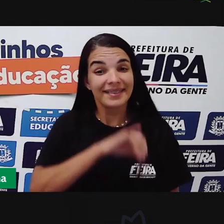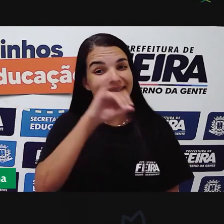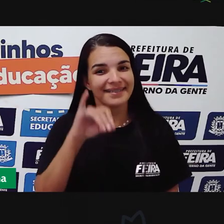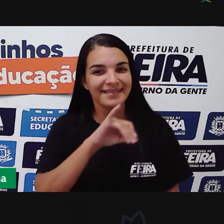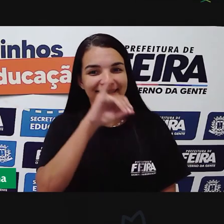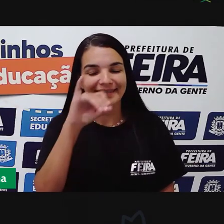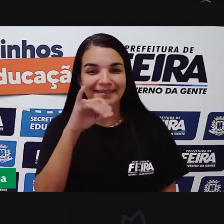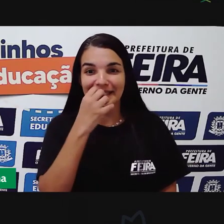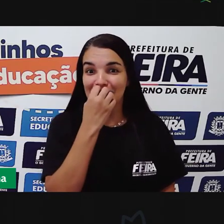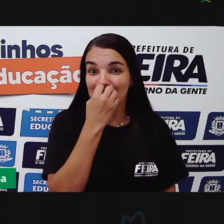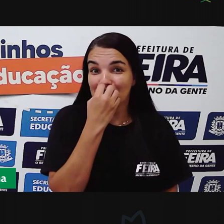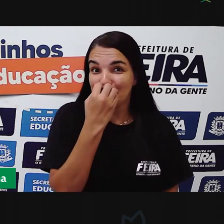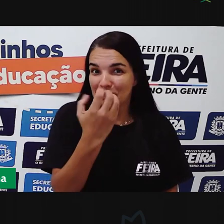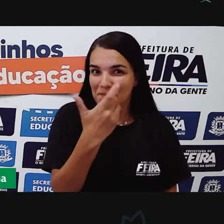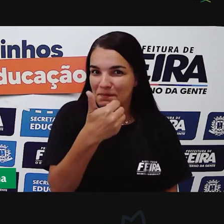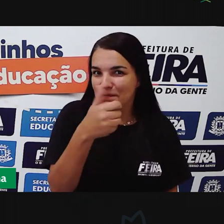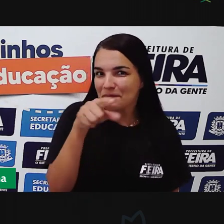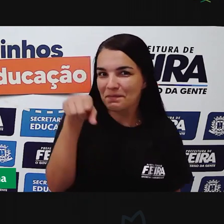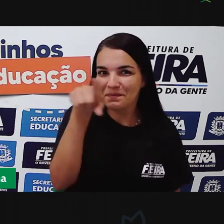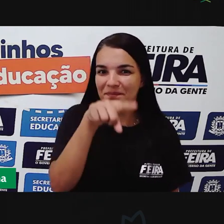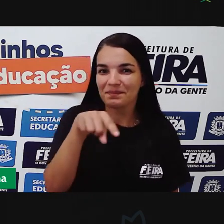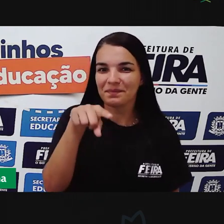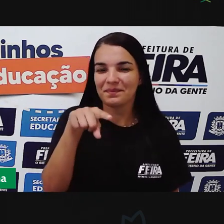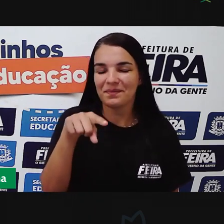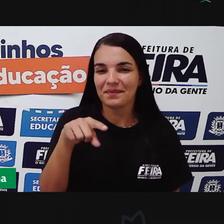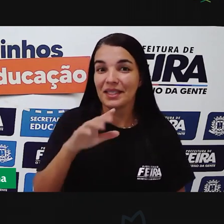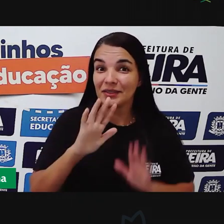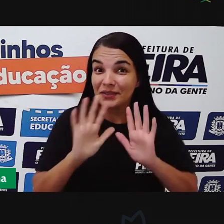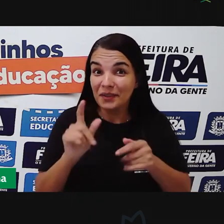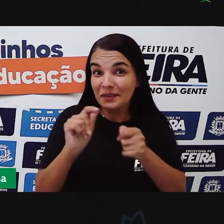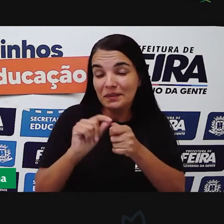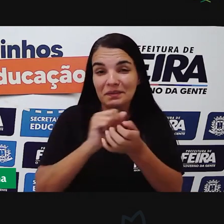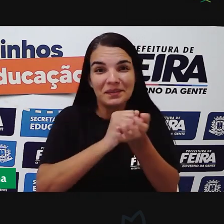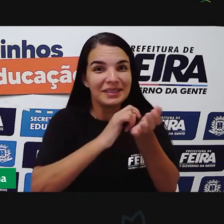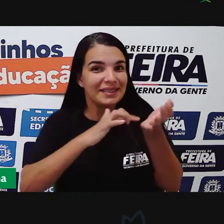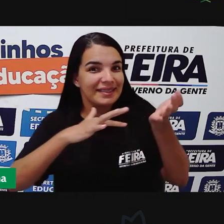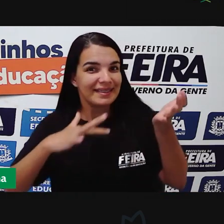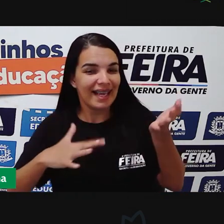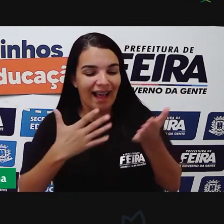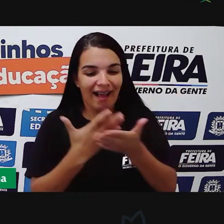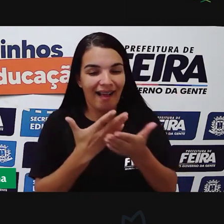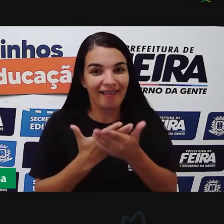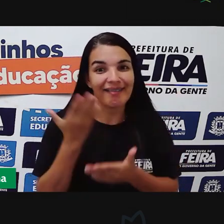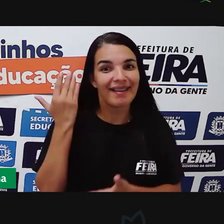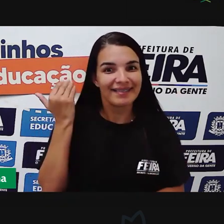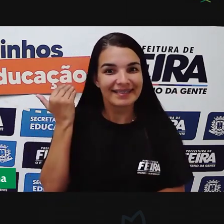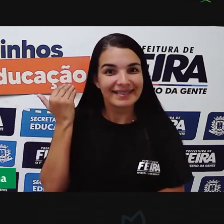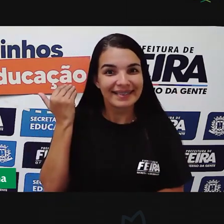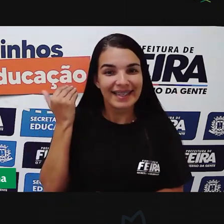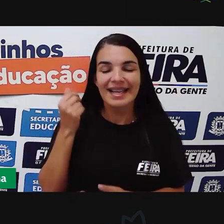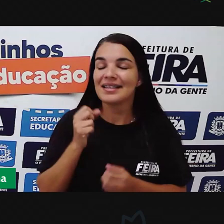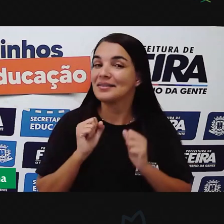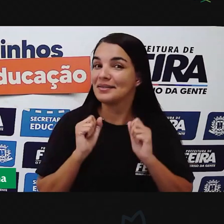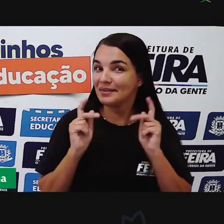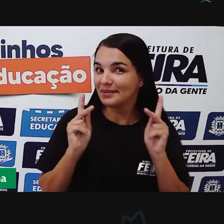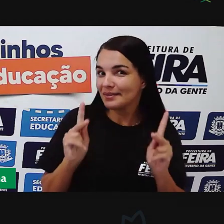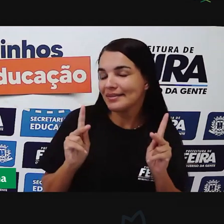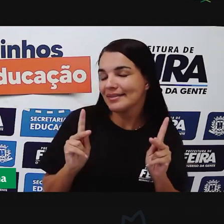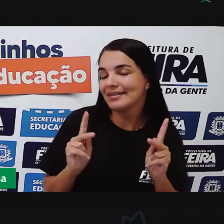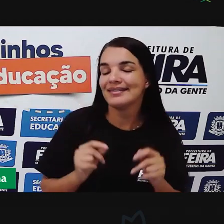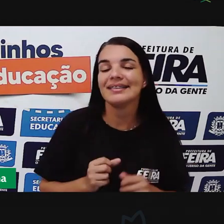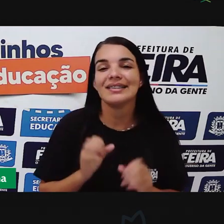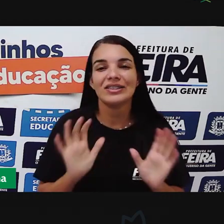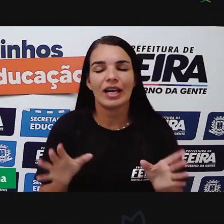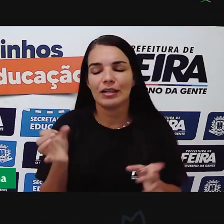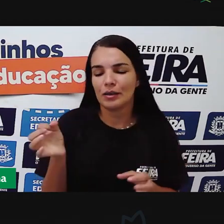Olá, amores, tudo bem com vocês? E aí, fizeram a atividade da aula anterior? Espero que tenha feito, já